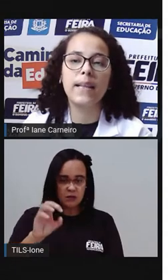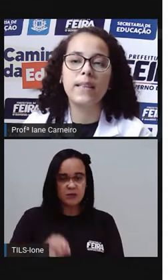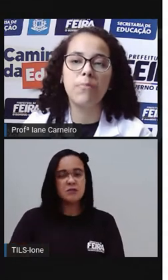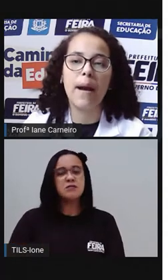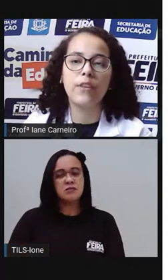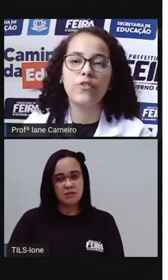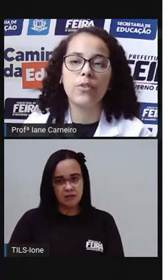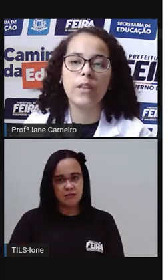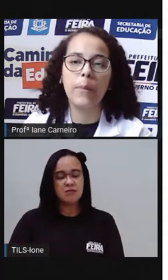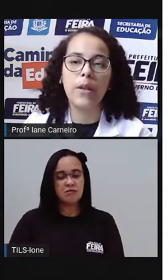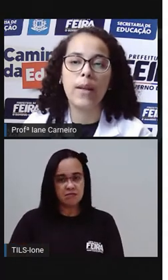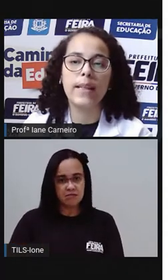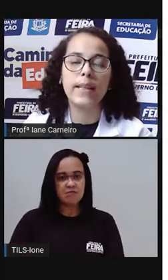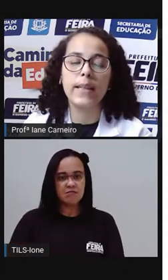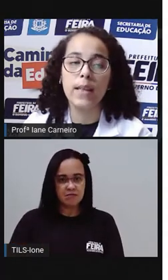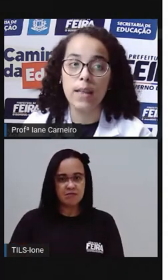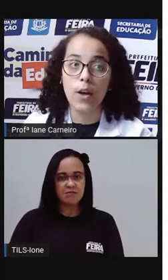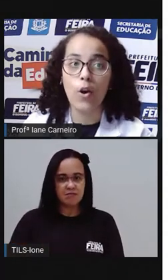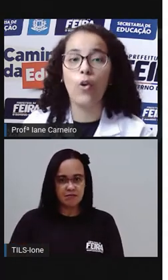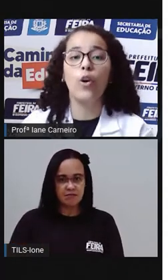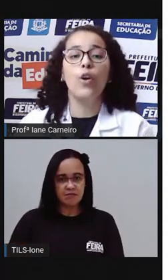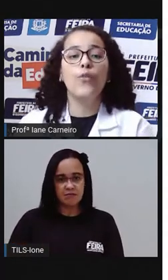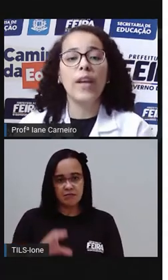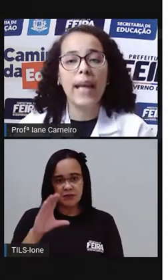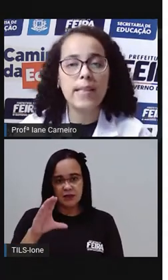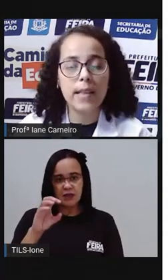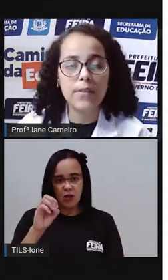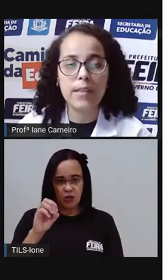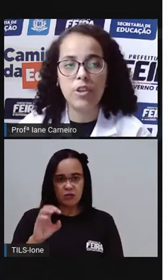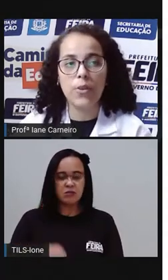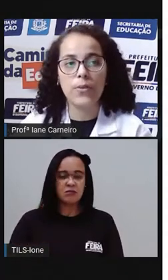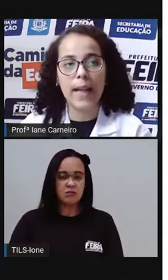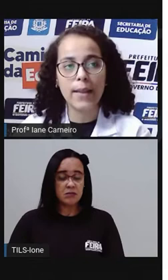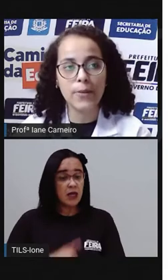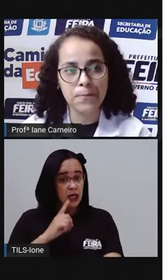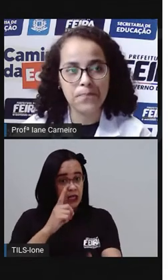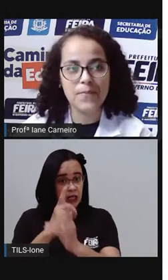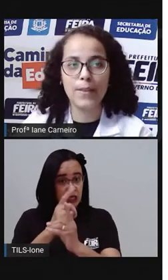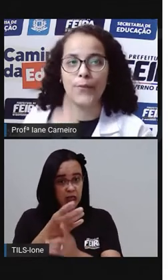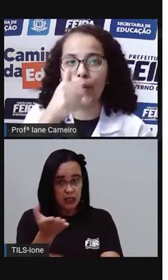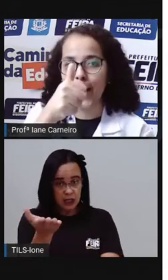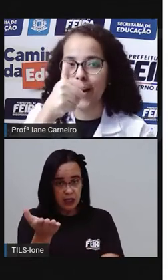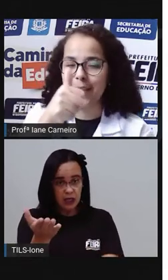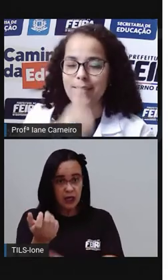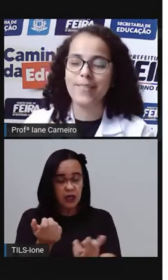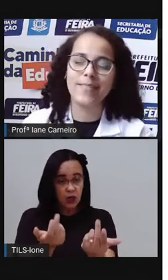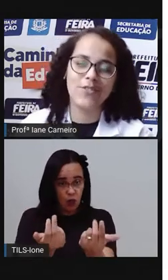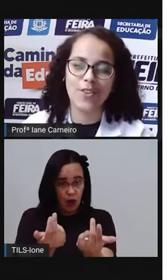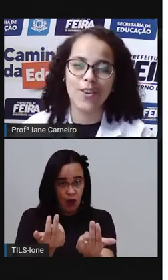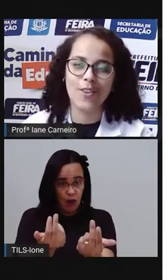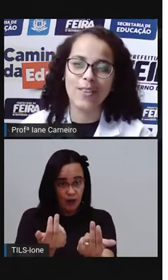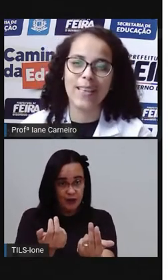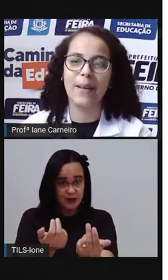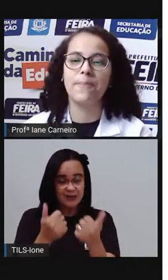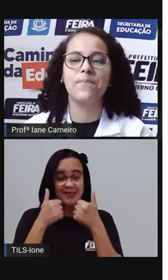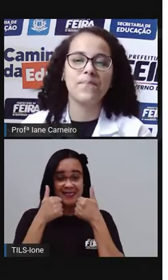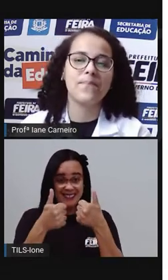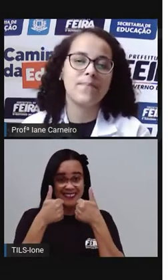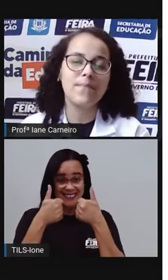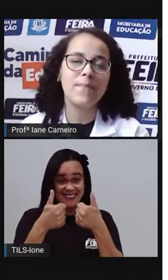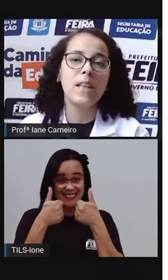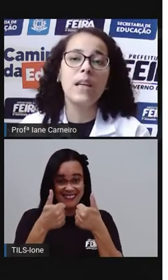mesma letra de baixo, Termina com a letrinha O. Foi essa que você tinha encontrado? Se foi, ó. Joia.